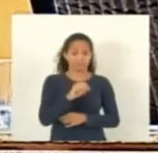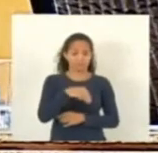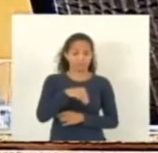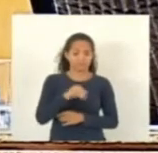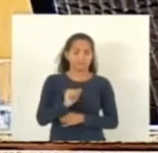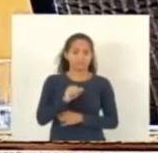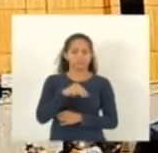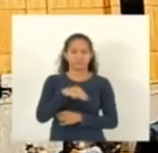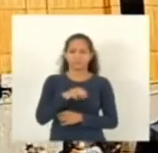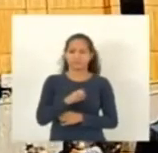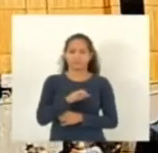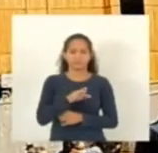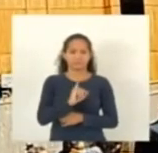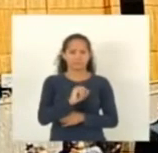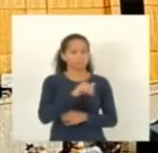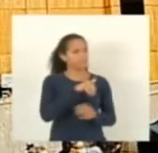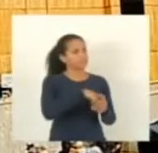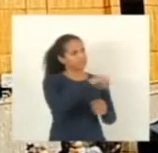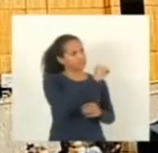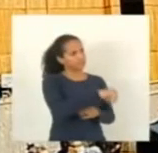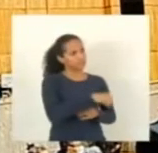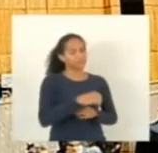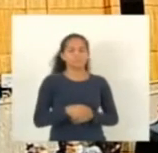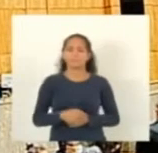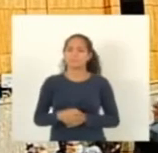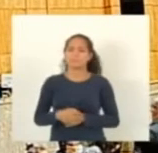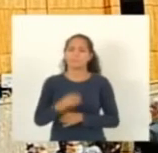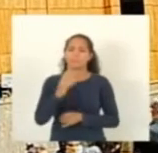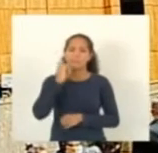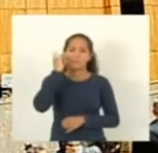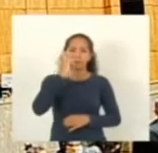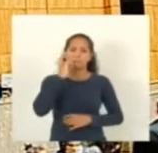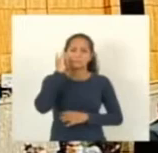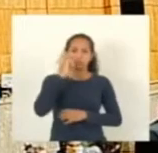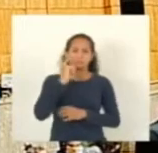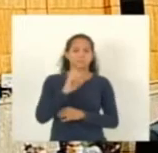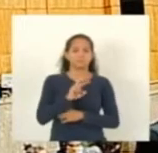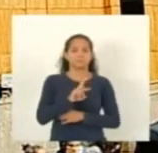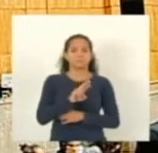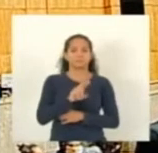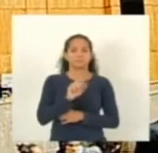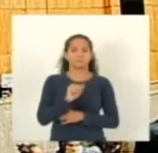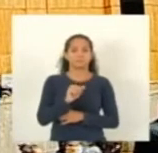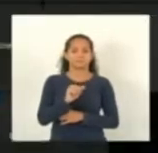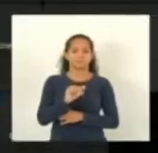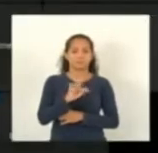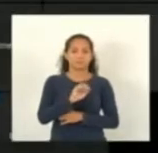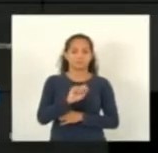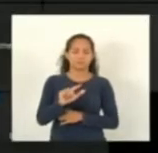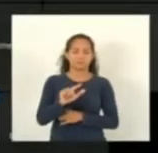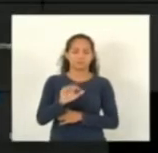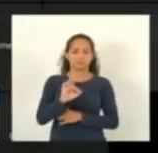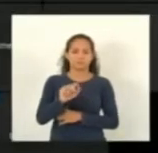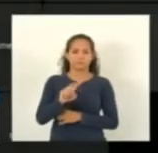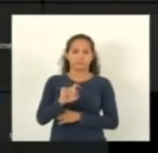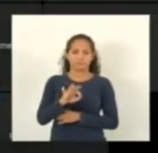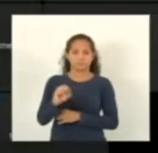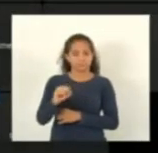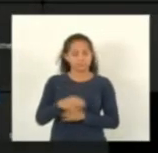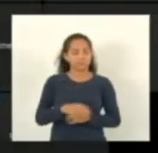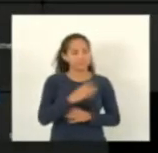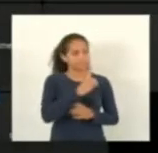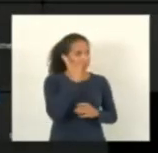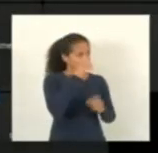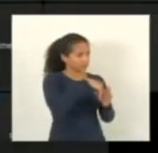Mameri vota sim vota sim deputado doutor Rafael Favato vota sim deputado